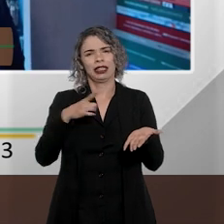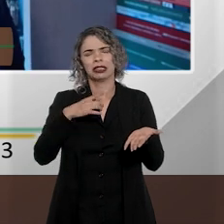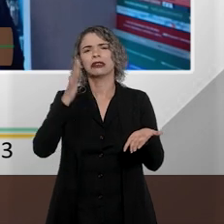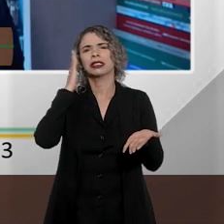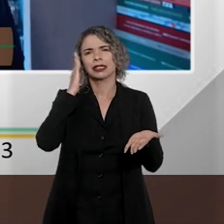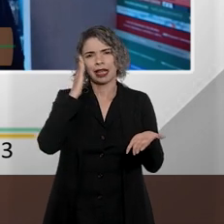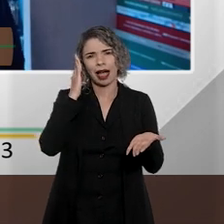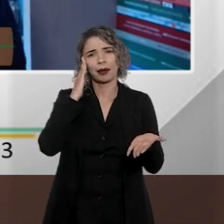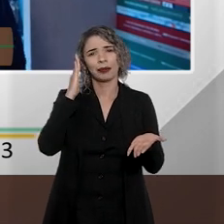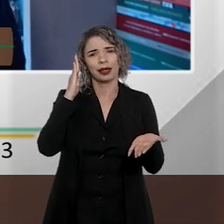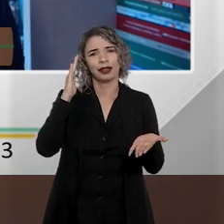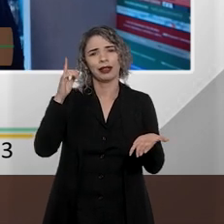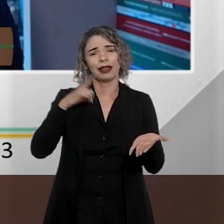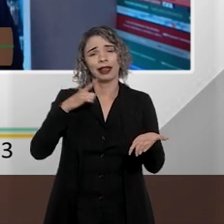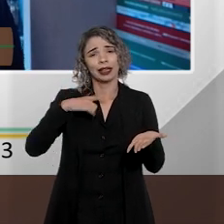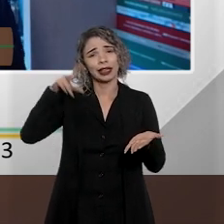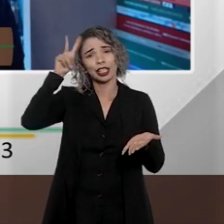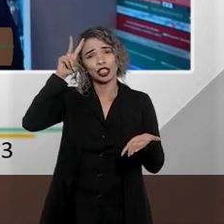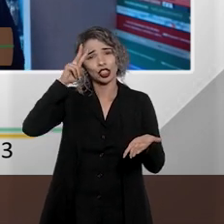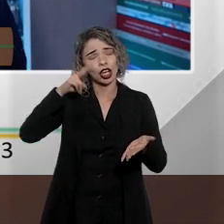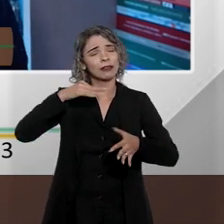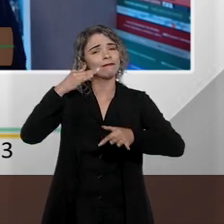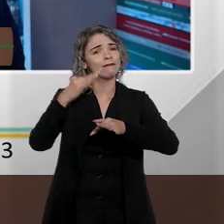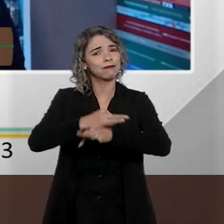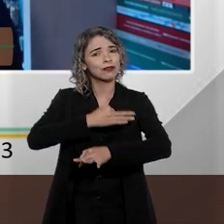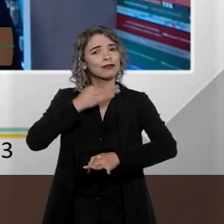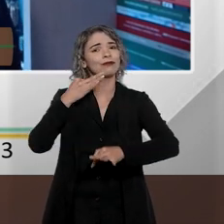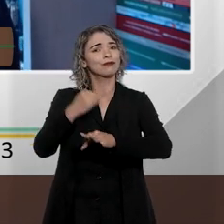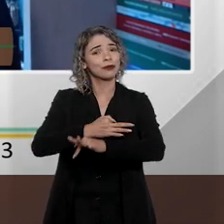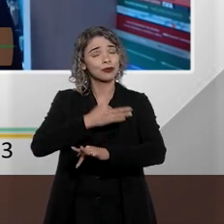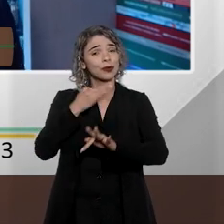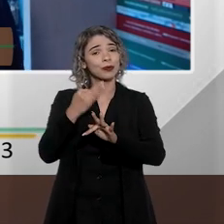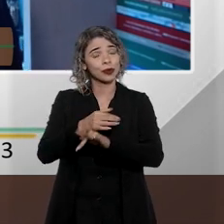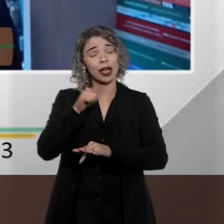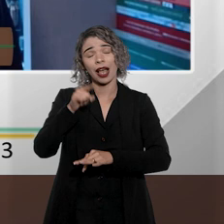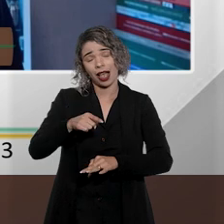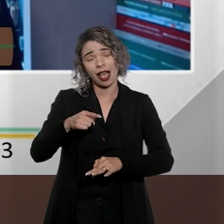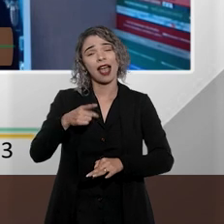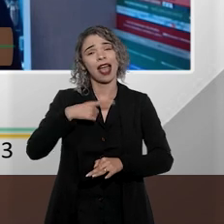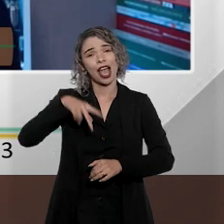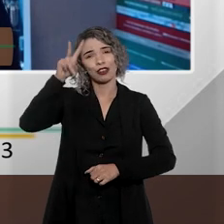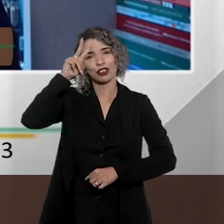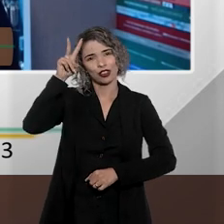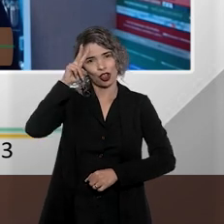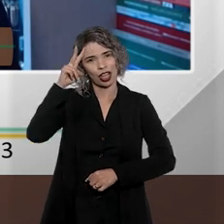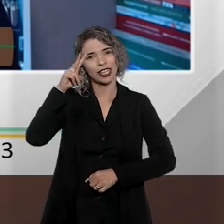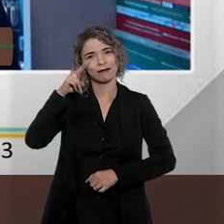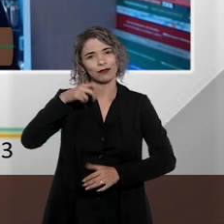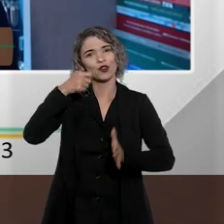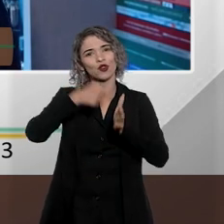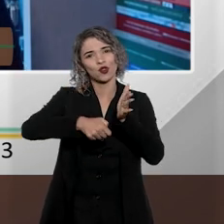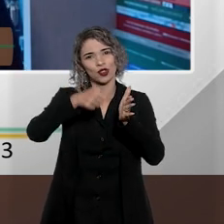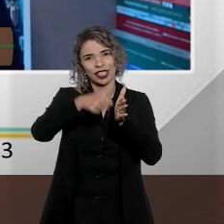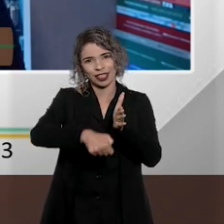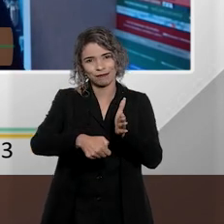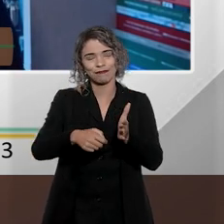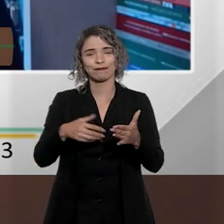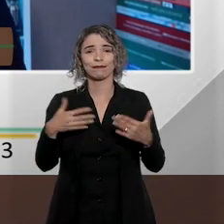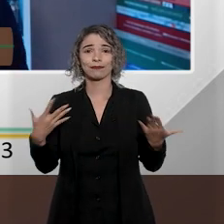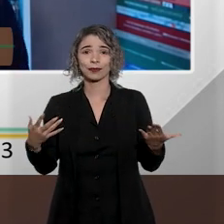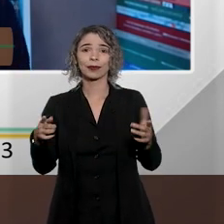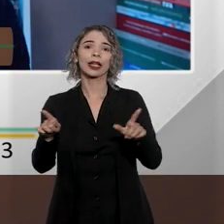individualmente considerada, uma história de resistência. E isso é luta antirracista antes de qualquer coisa. mais recentemente, com